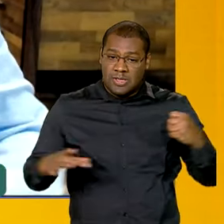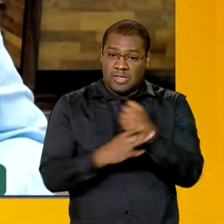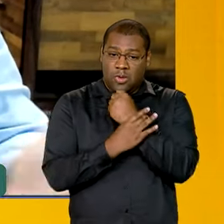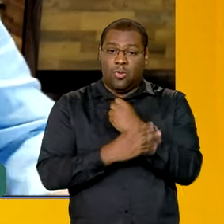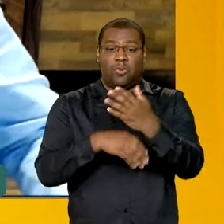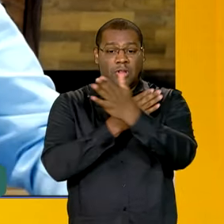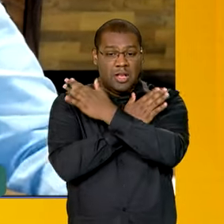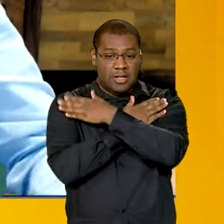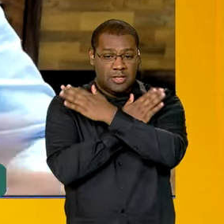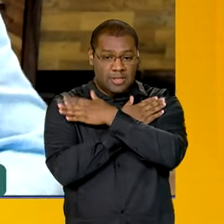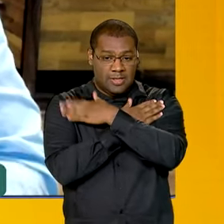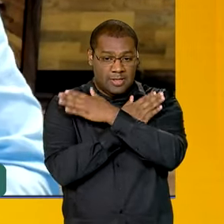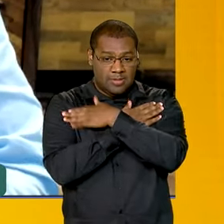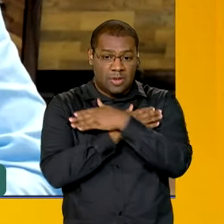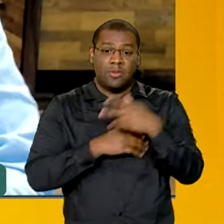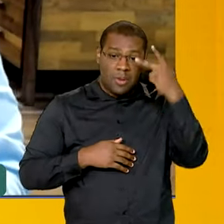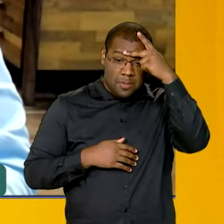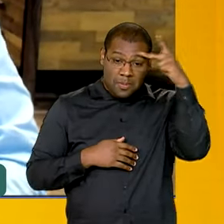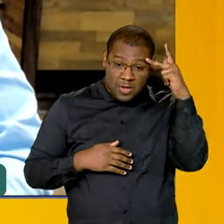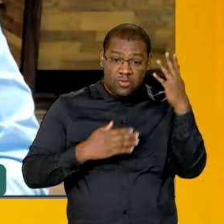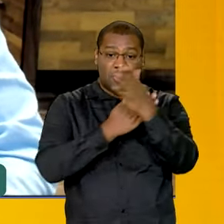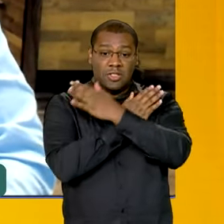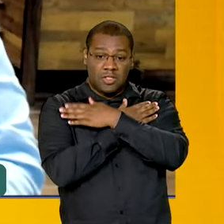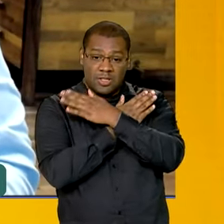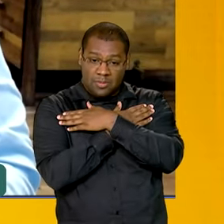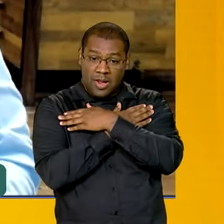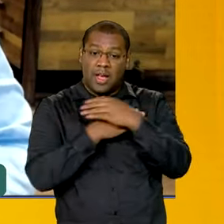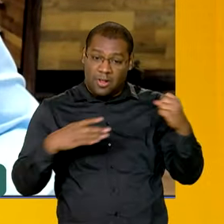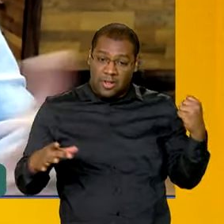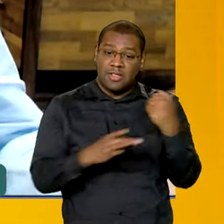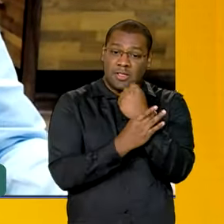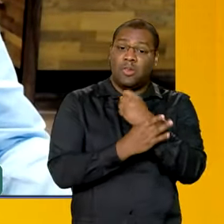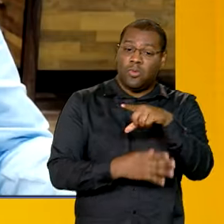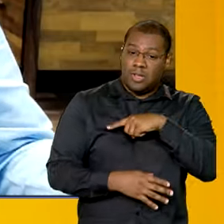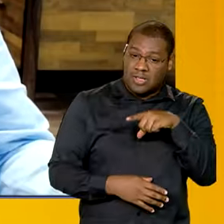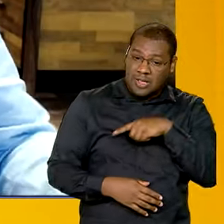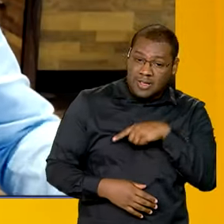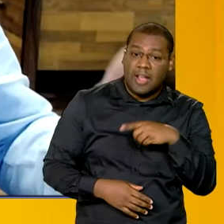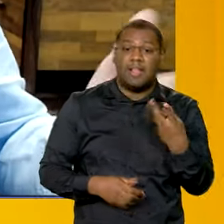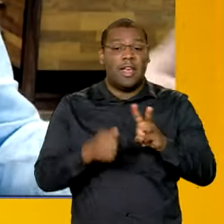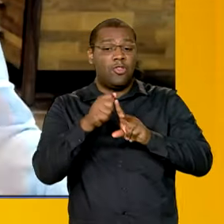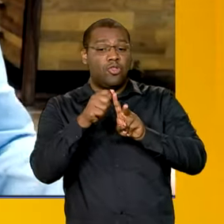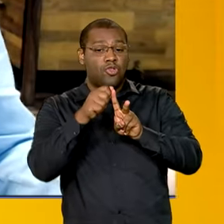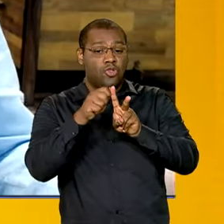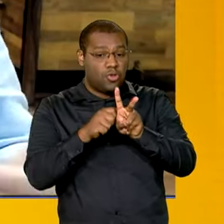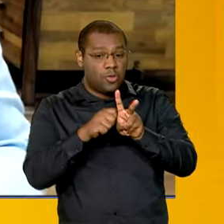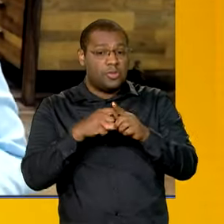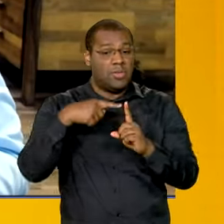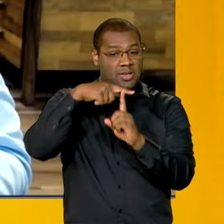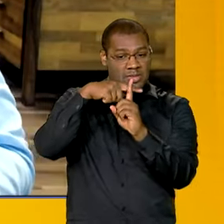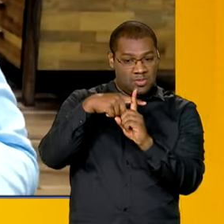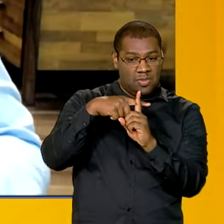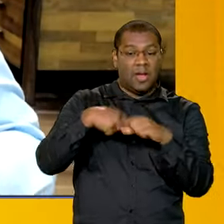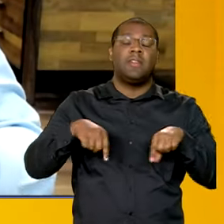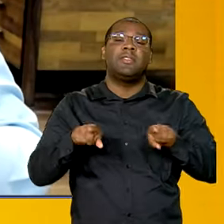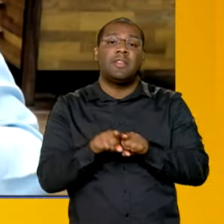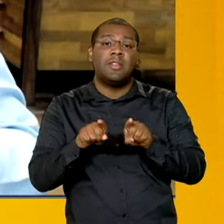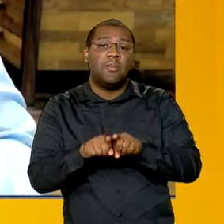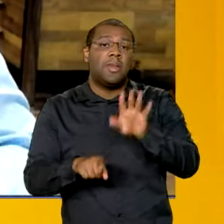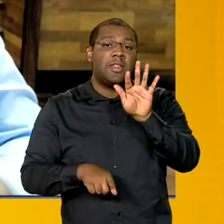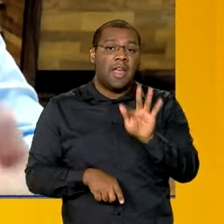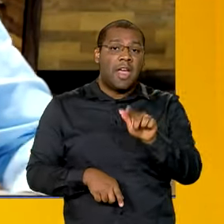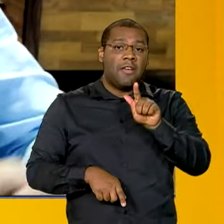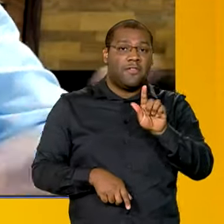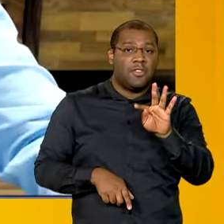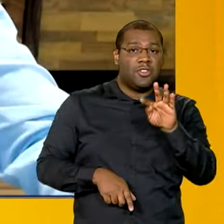para quem está, neste momento, desempregado. Também a liberação do saque, calamidade, do Fundo de Garantia, para as